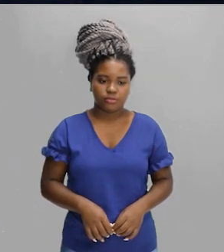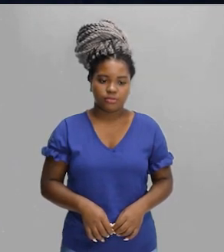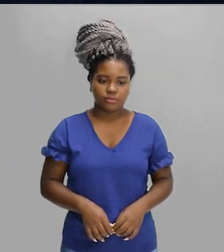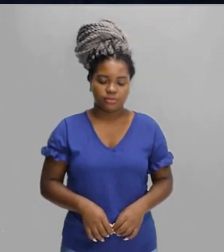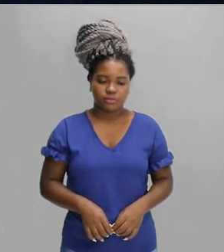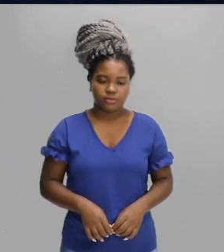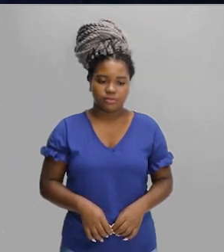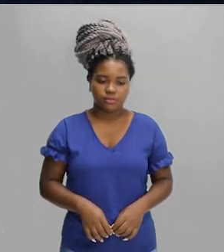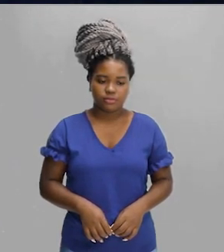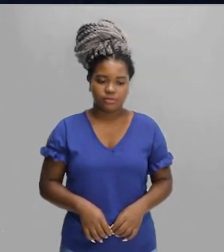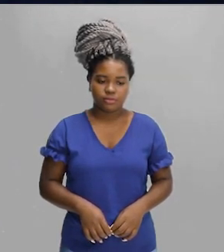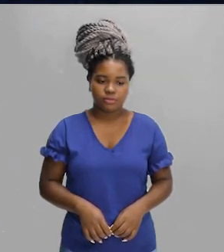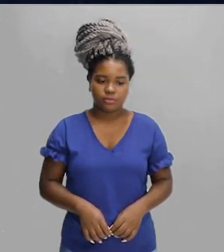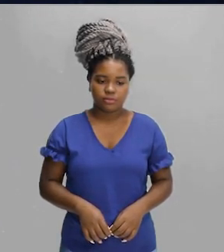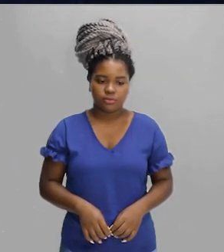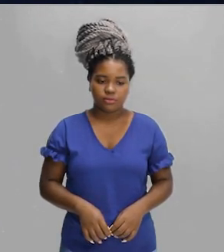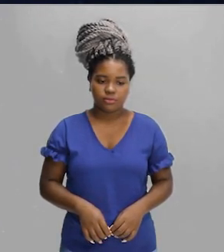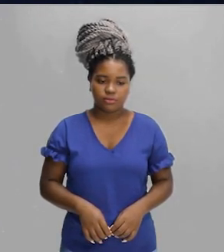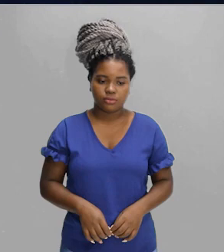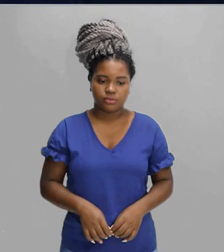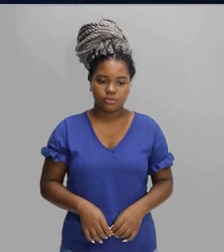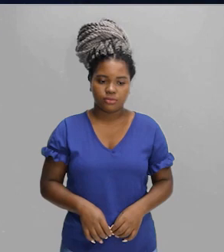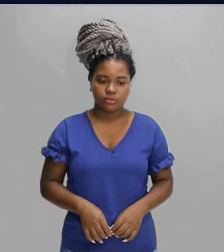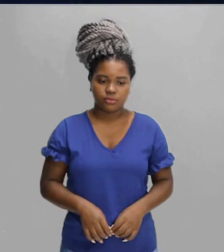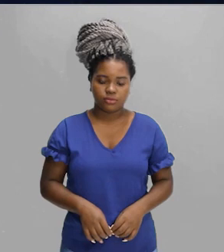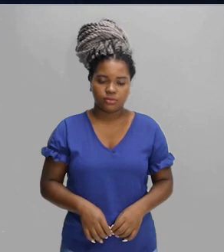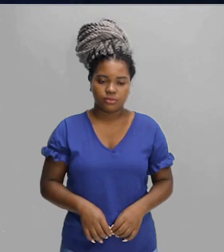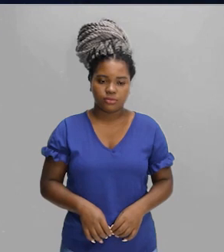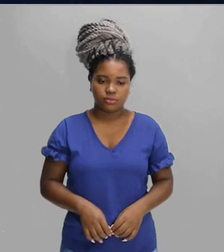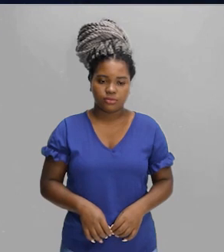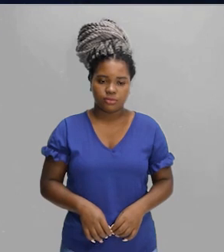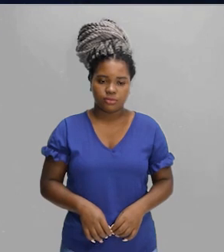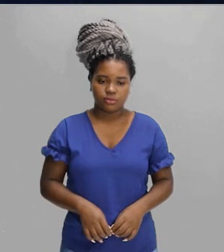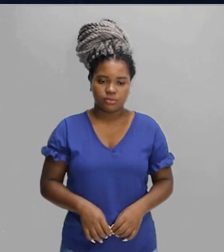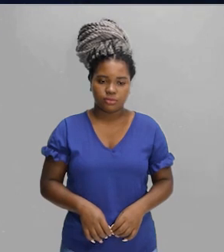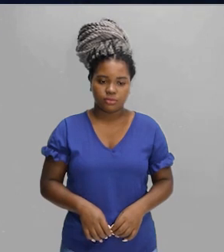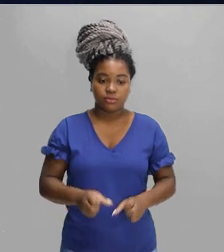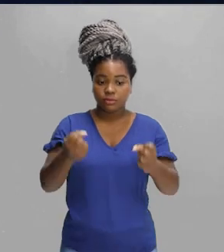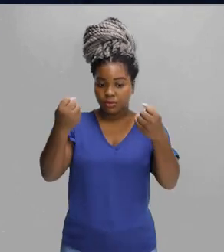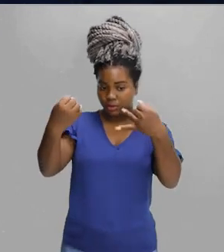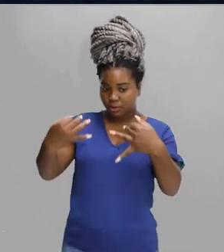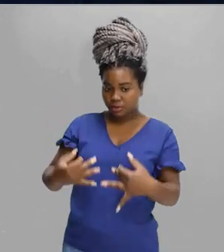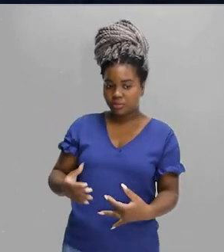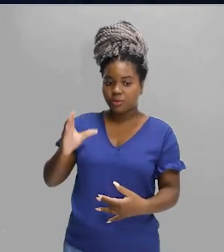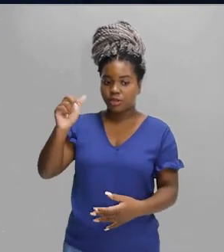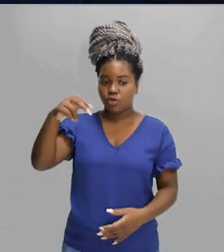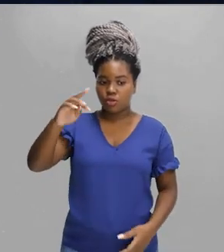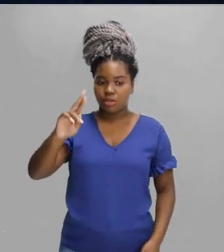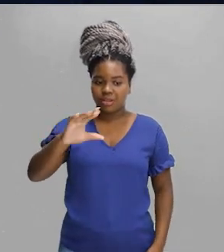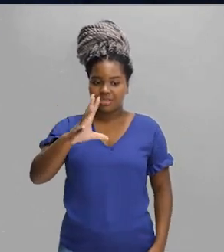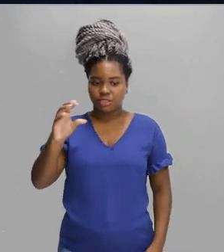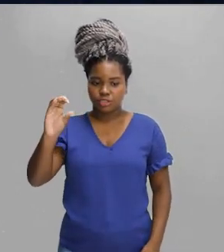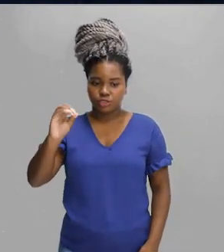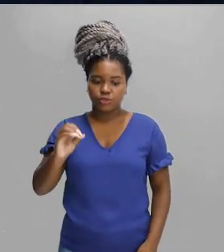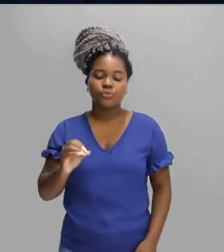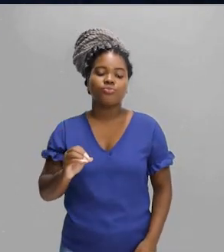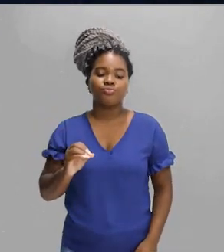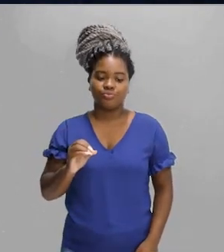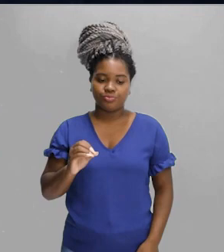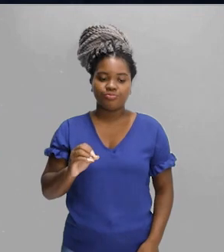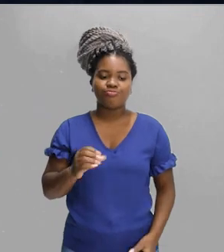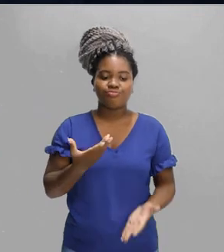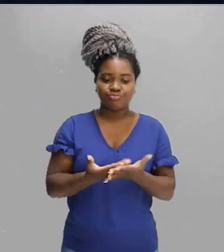A mais el, al. Contracción. Contracción. Que nós vimos lá na outra aula, tá? Então, aqui,